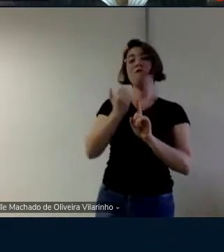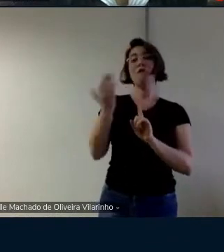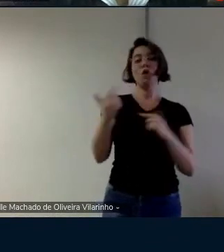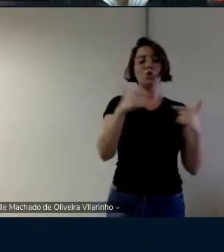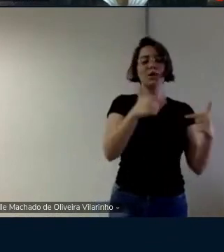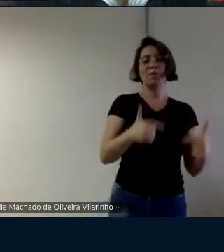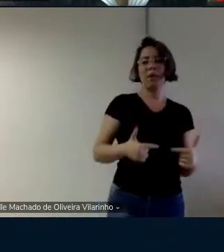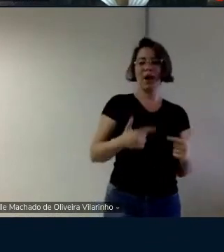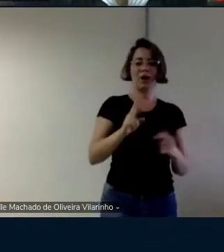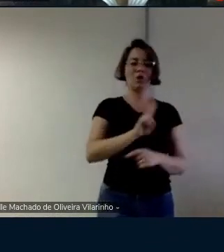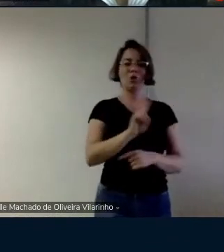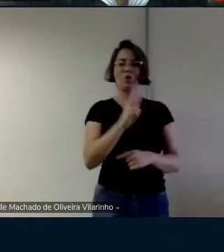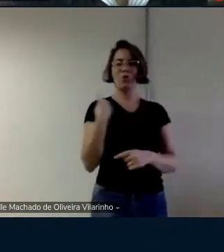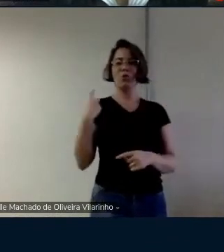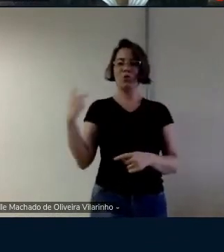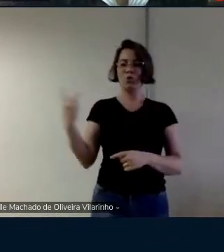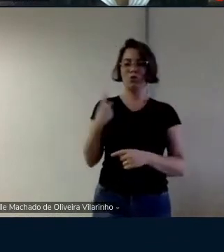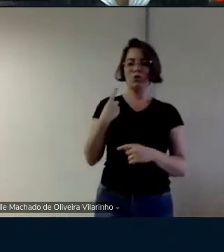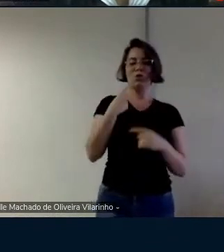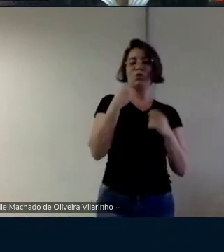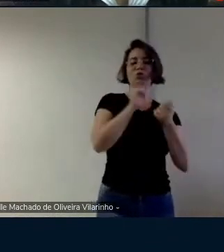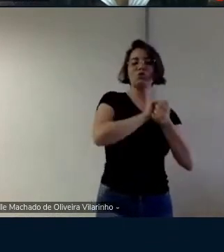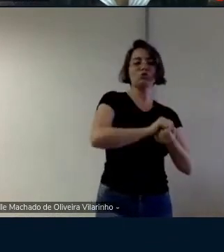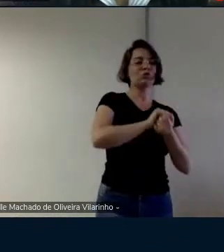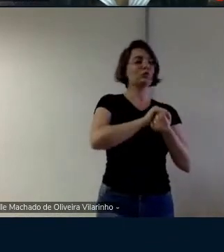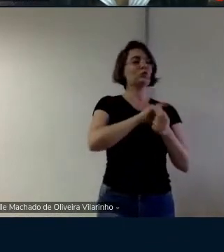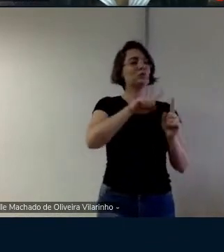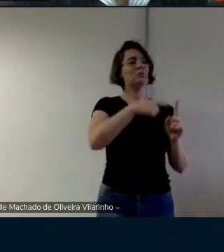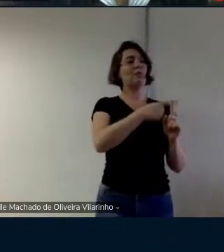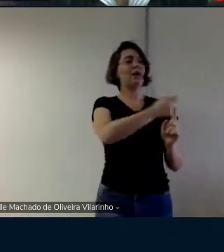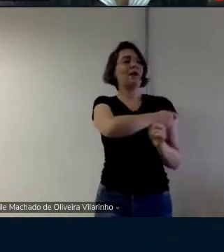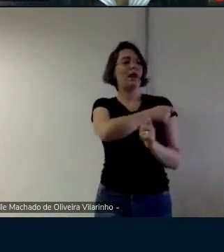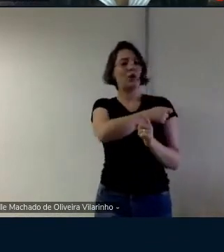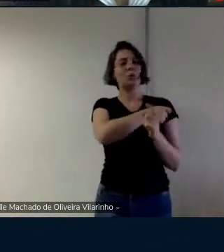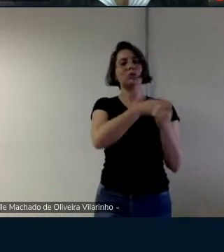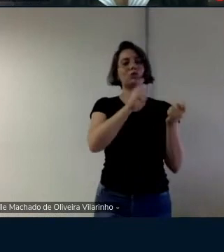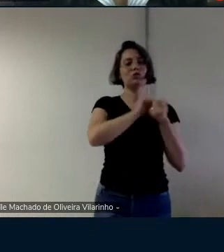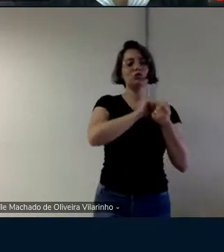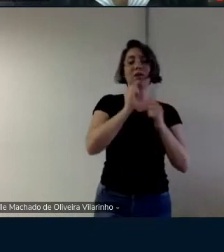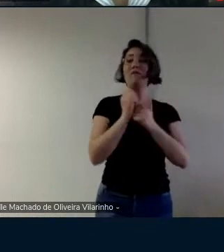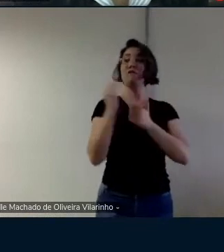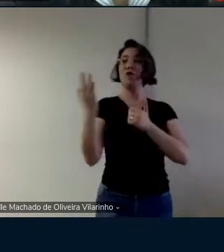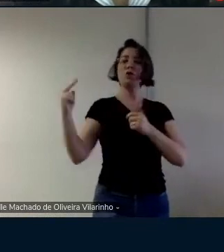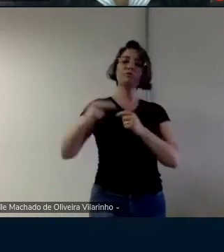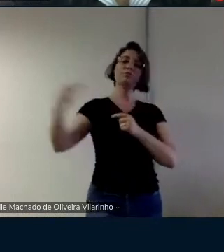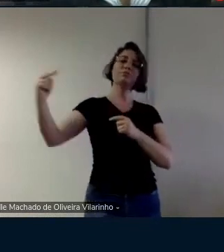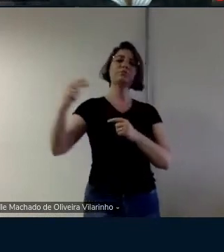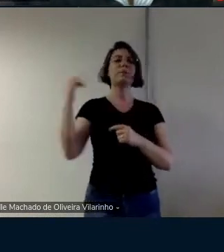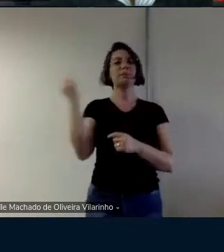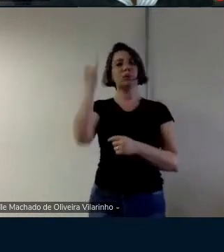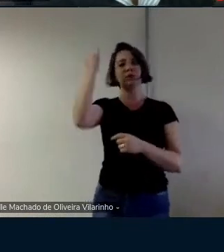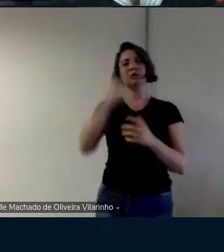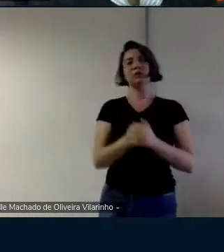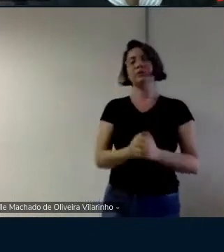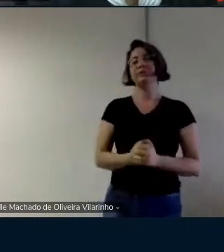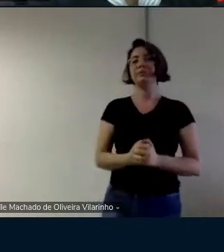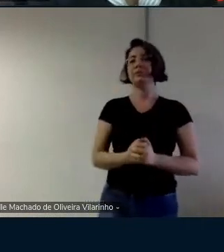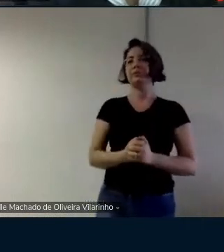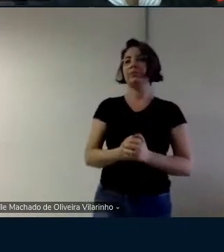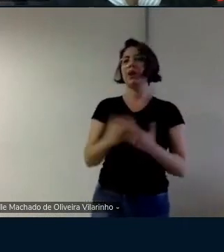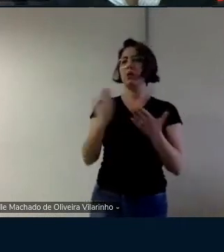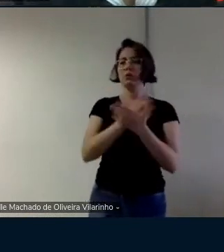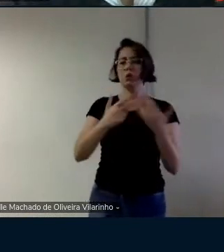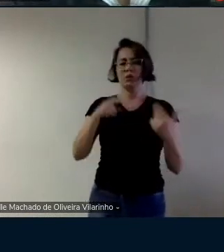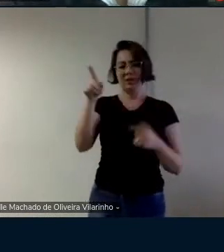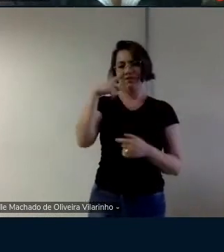fora pra poder fazer o trabalho eu vou resgatar um pouquinho dessa história que a Michelle falou no sentido de que